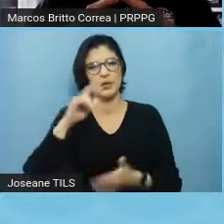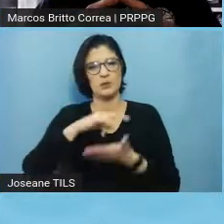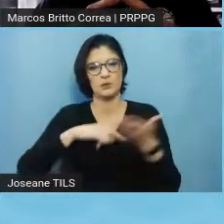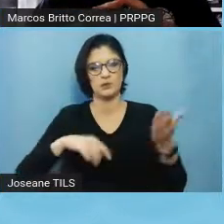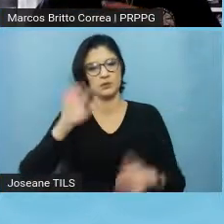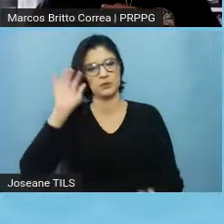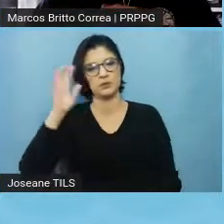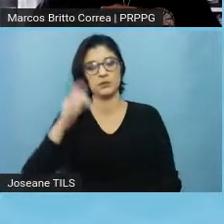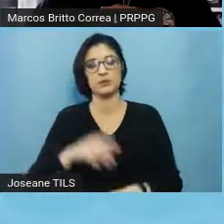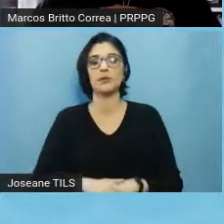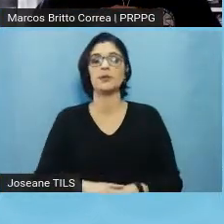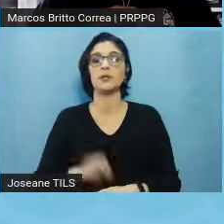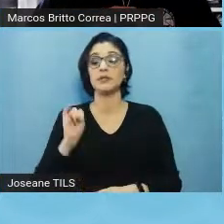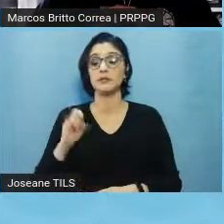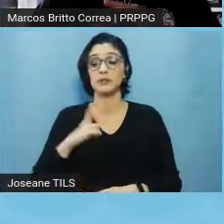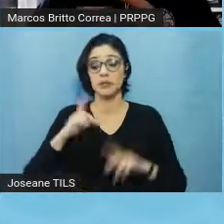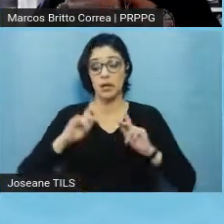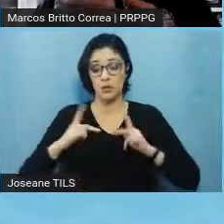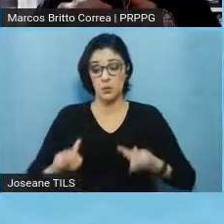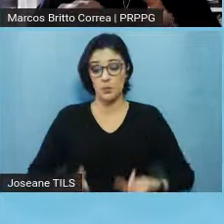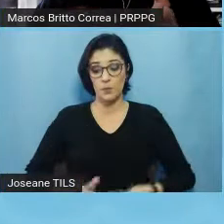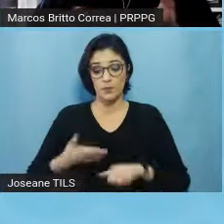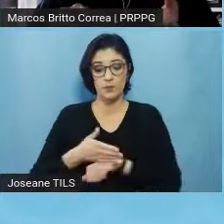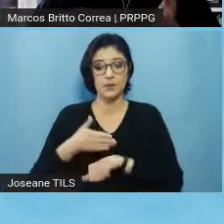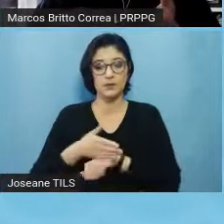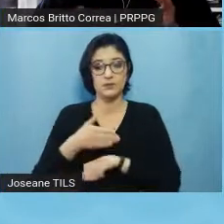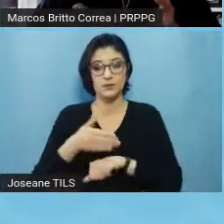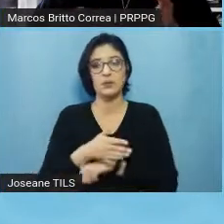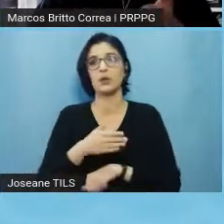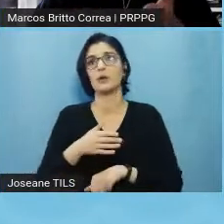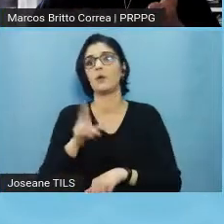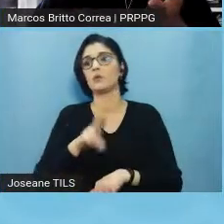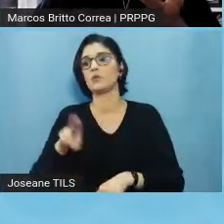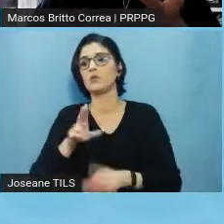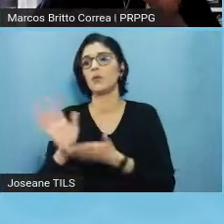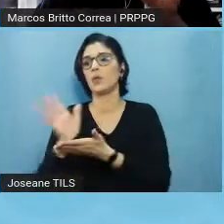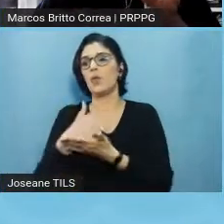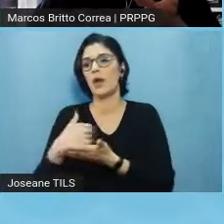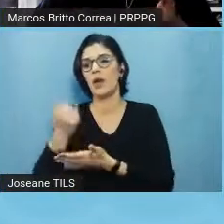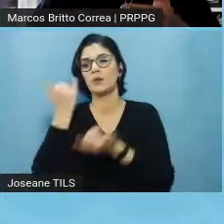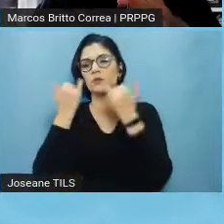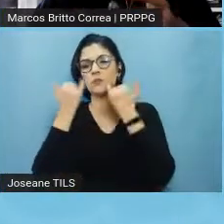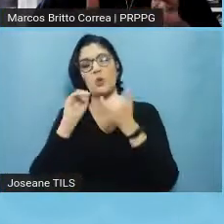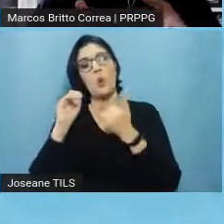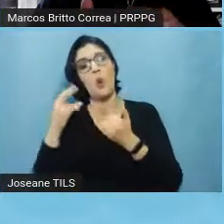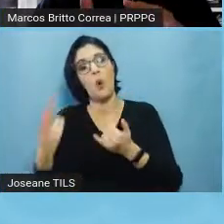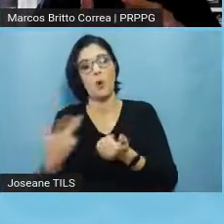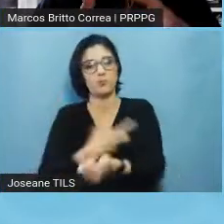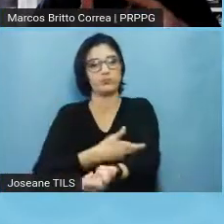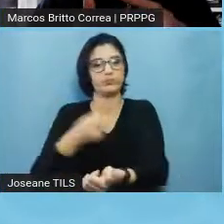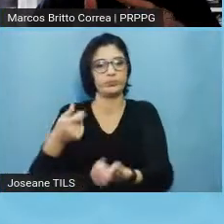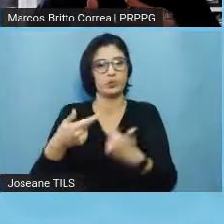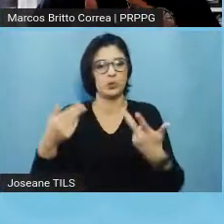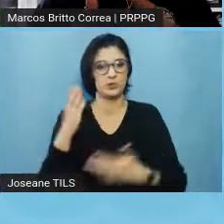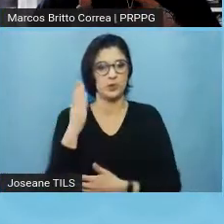humanos de forma direta ou indireta, incluindo o manejo de seus dados, informações ou materiais biológicos, ele precisa passar por